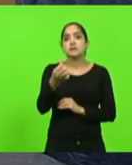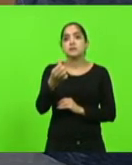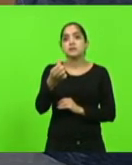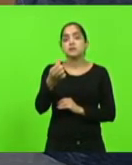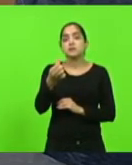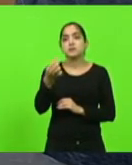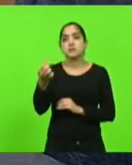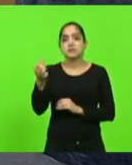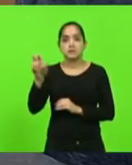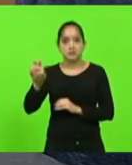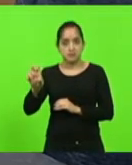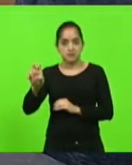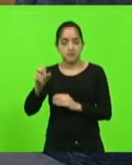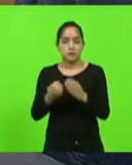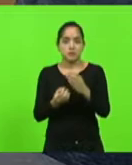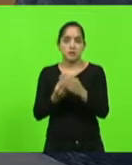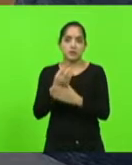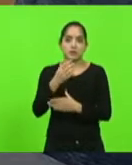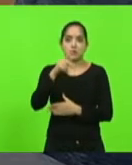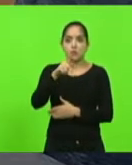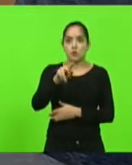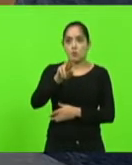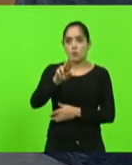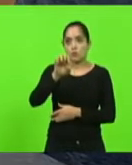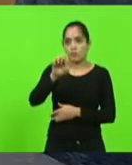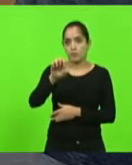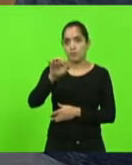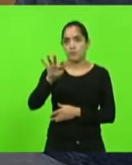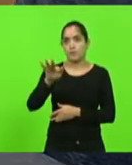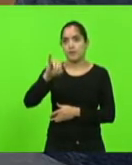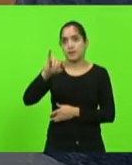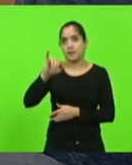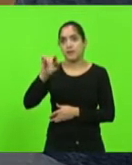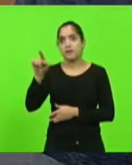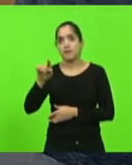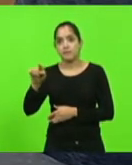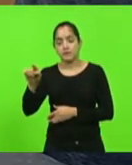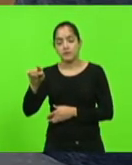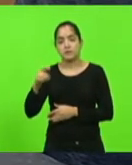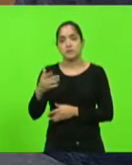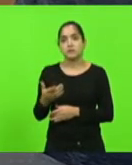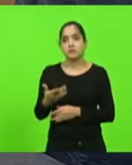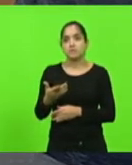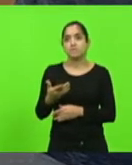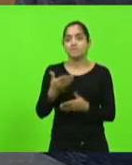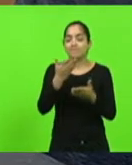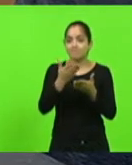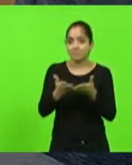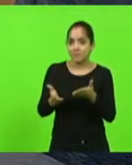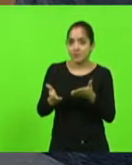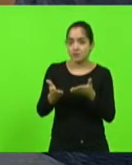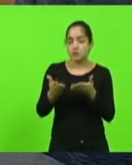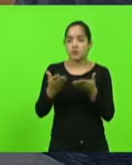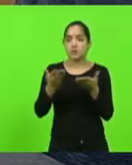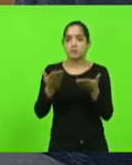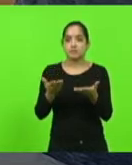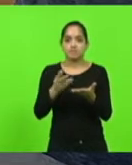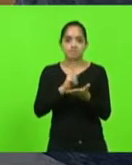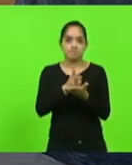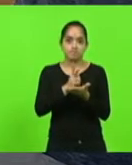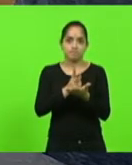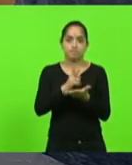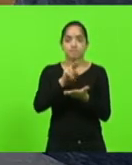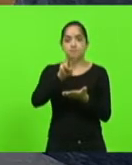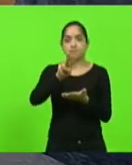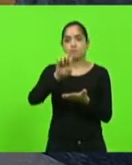prefis, o atual projeto do deputado Vampiro, ele perde aí o seu objeto e, por isso, justifica aqui a manutenção do